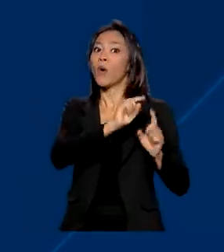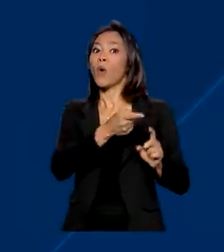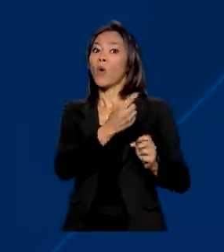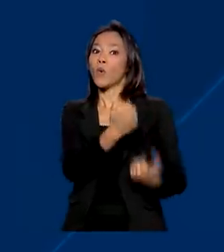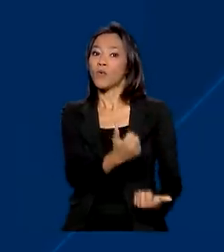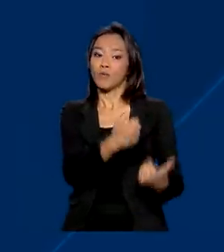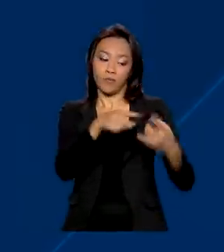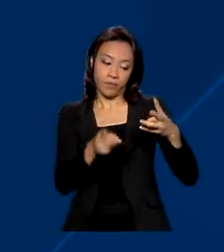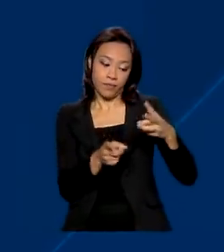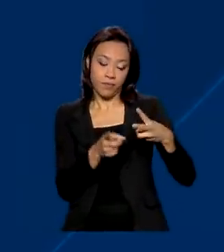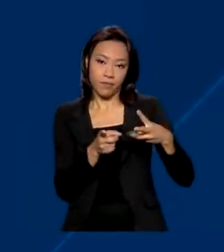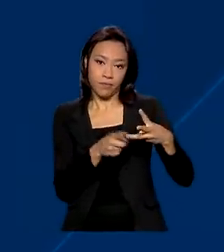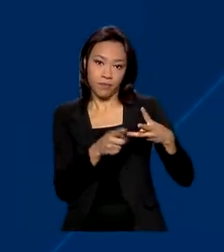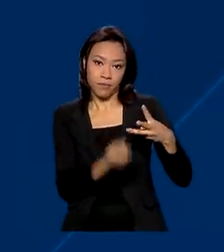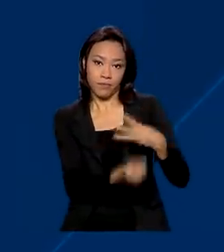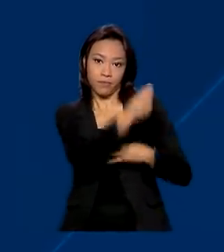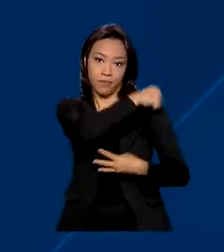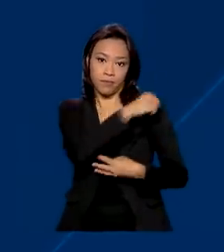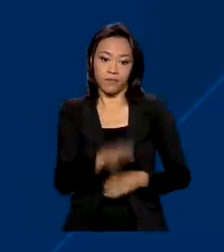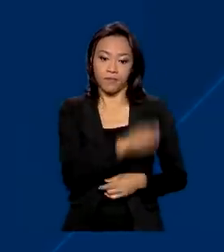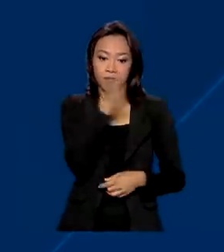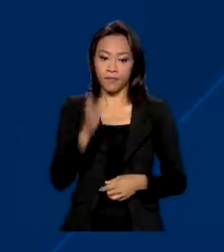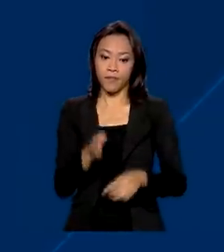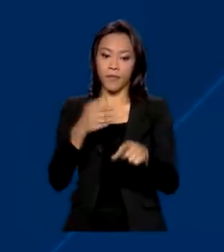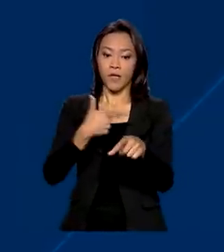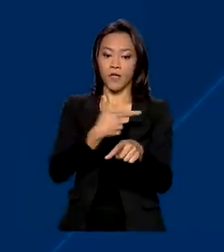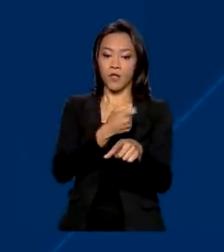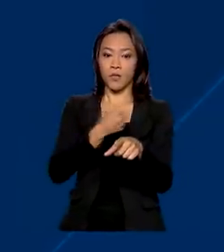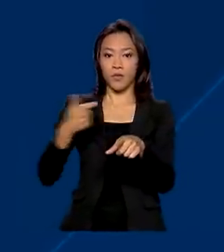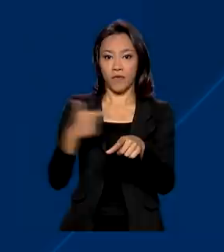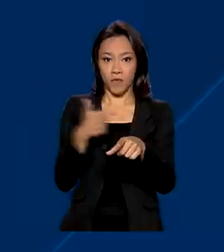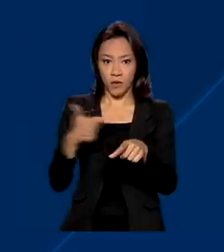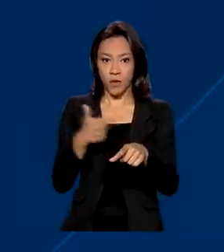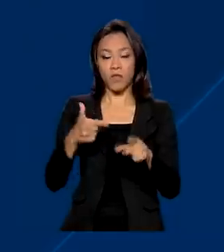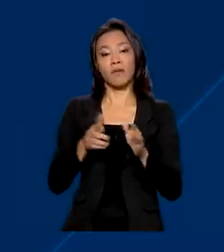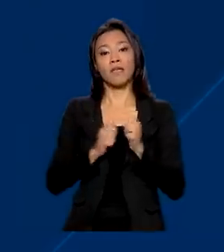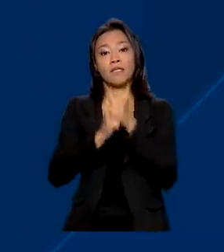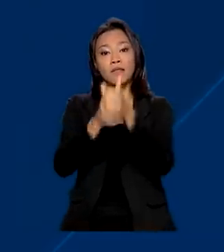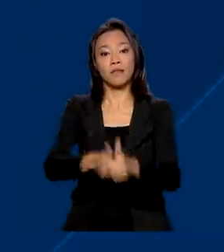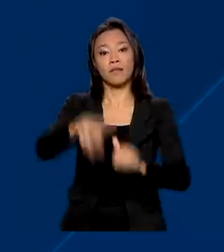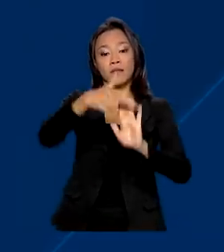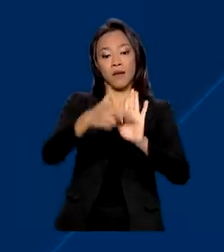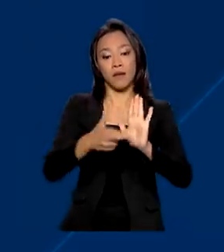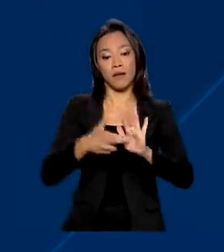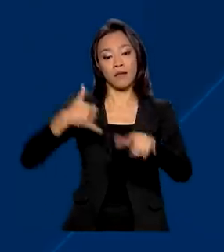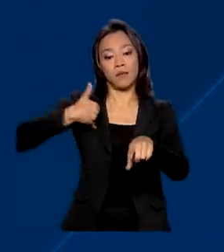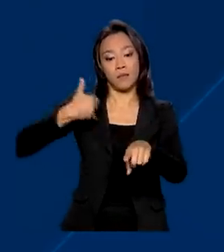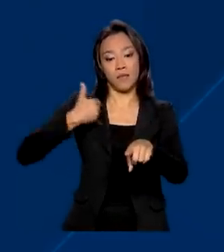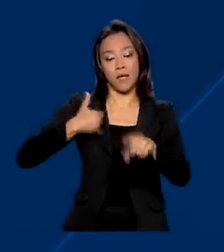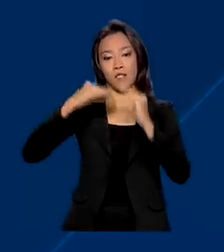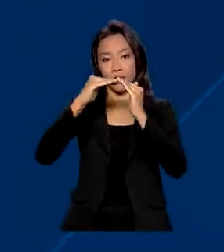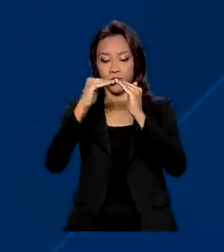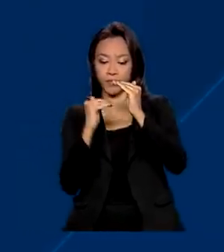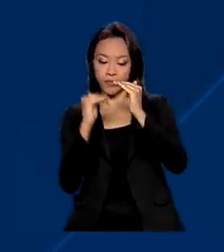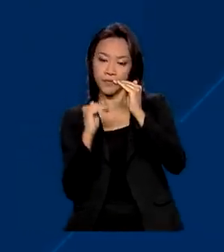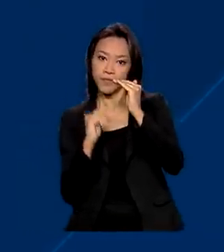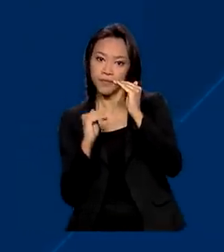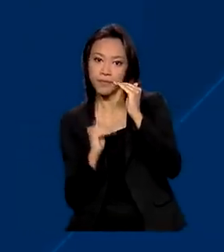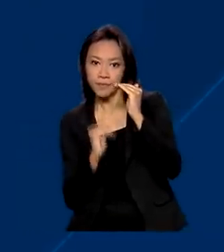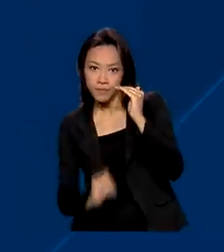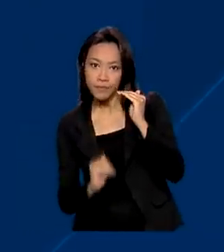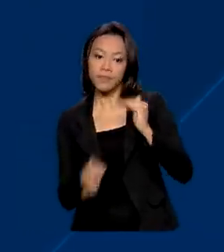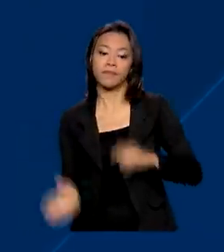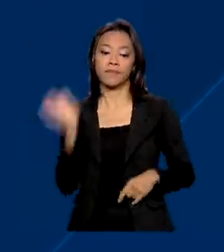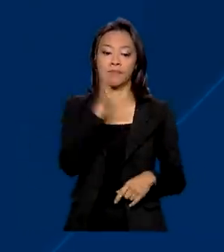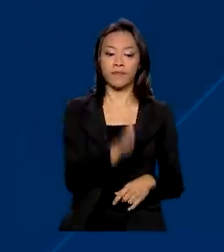reforço. Em 2022, a vacinação será por faixa etária decrescente. Serão priorizadas as